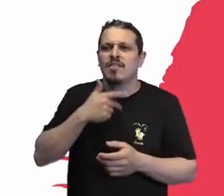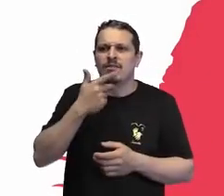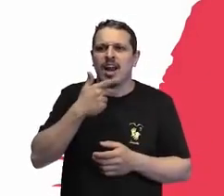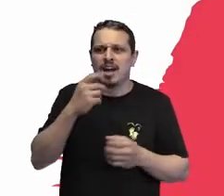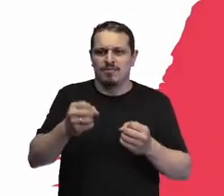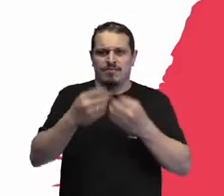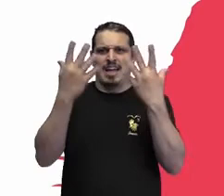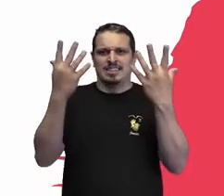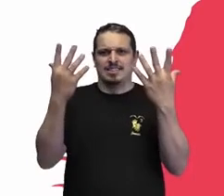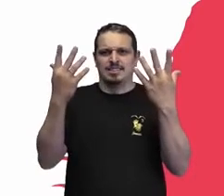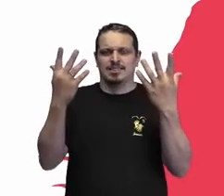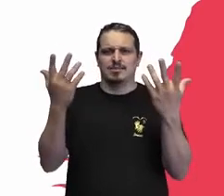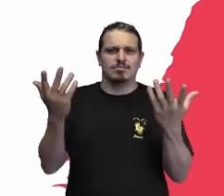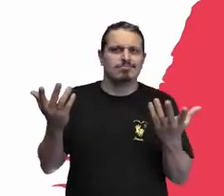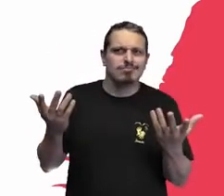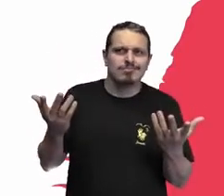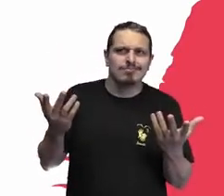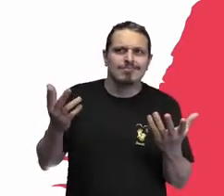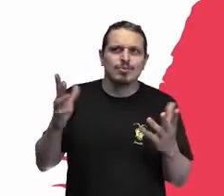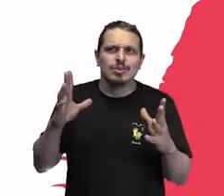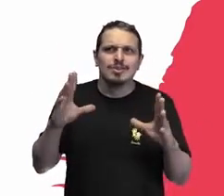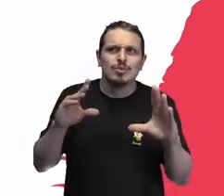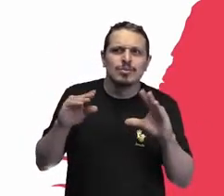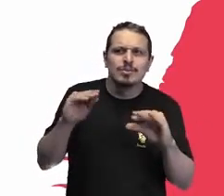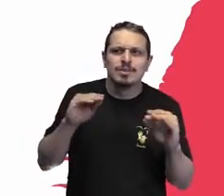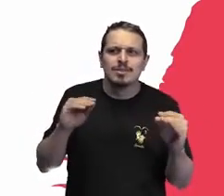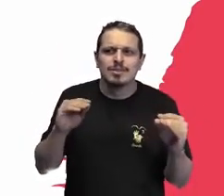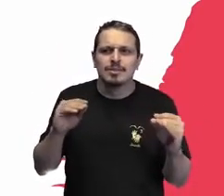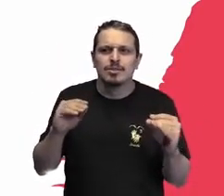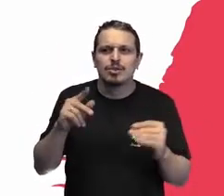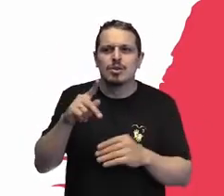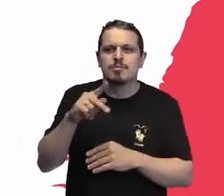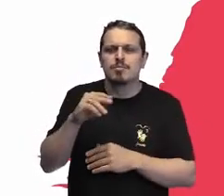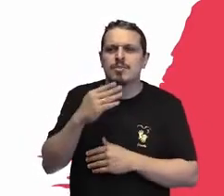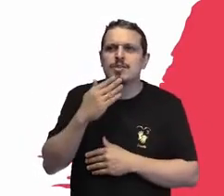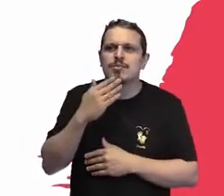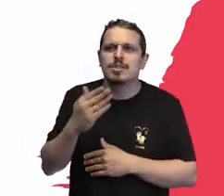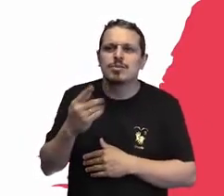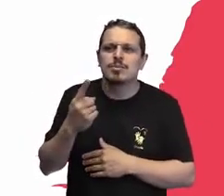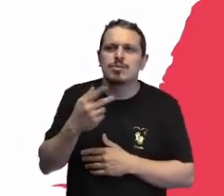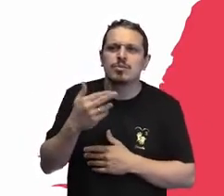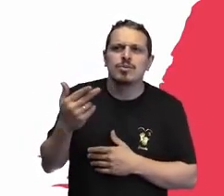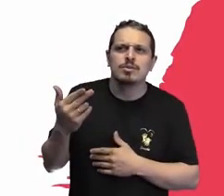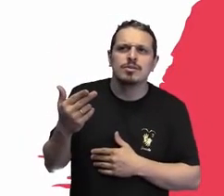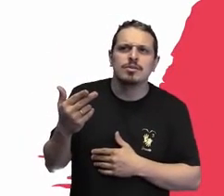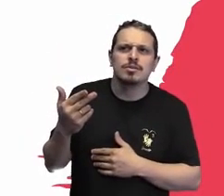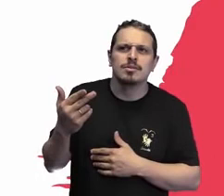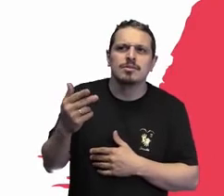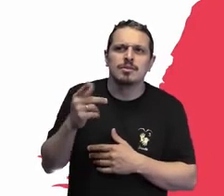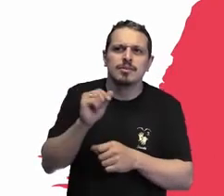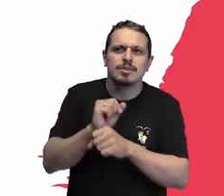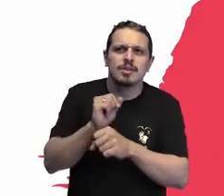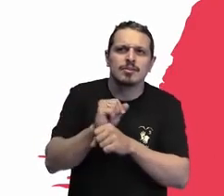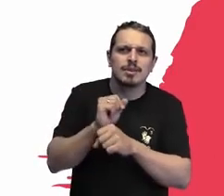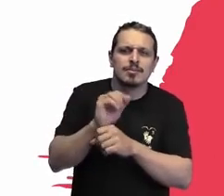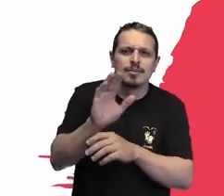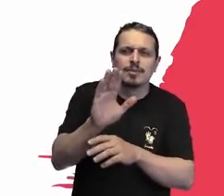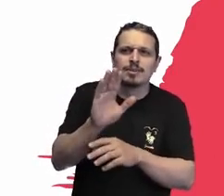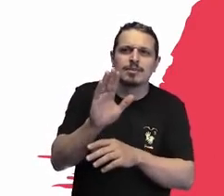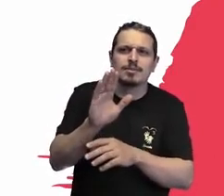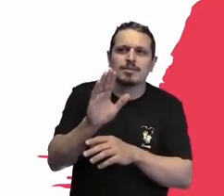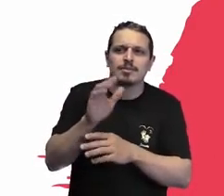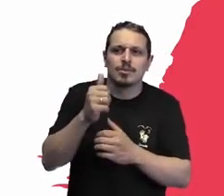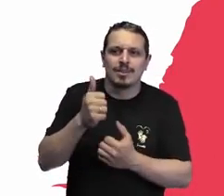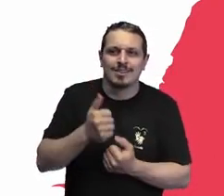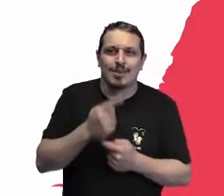É isso aí, o Pedro já deu o recado, estamos aqui aguardando para estourar a champanhe. Então,